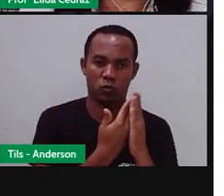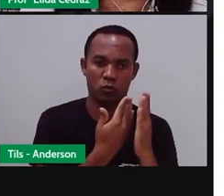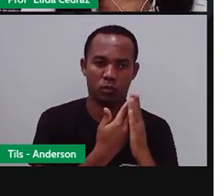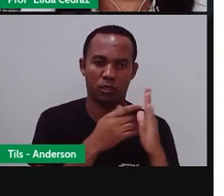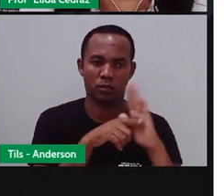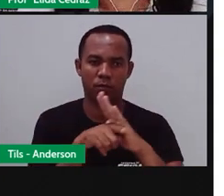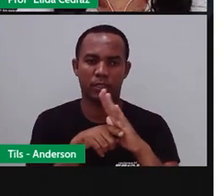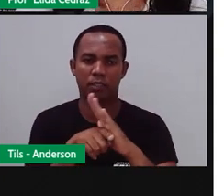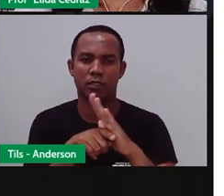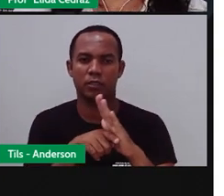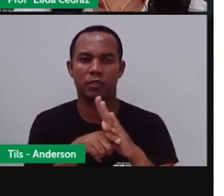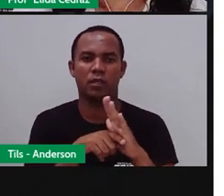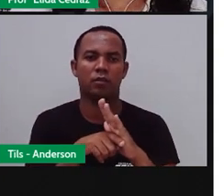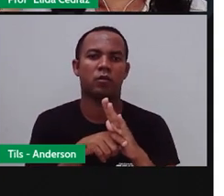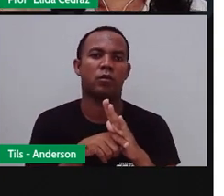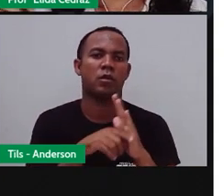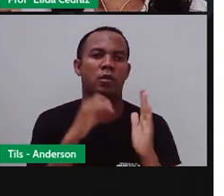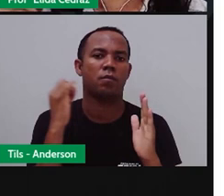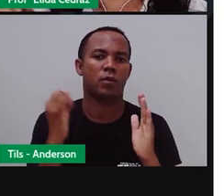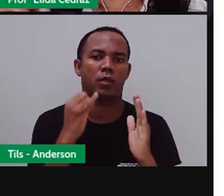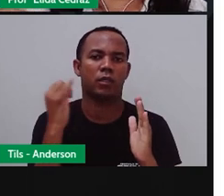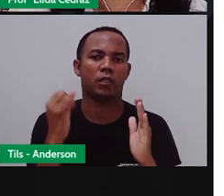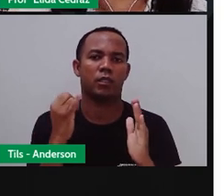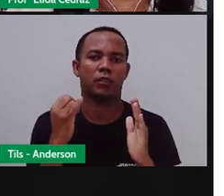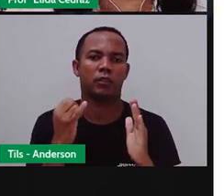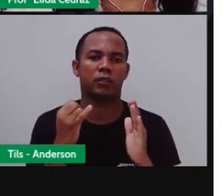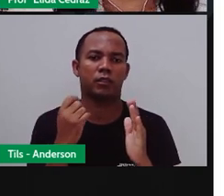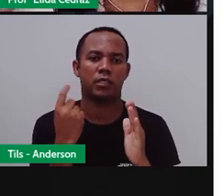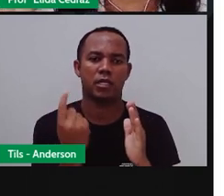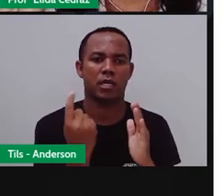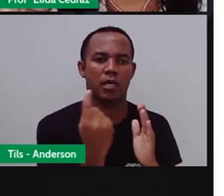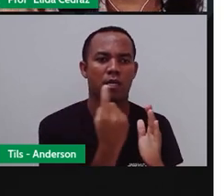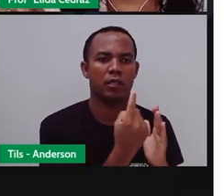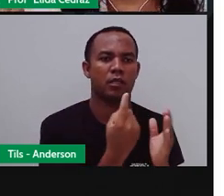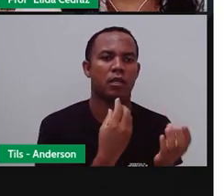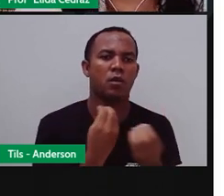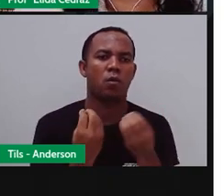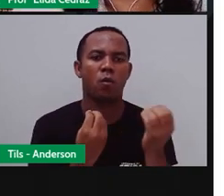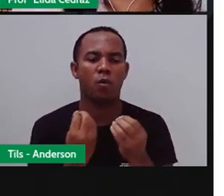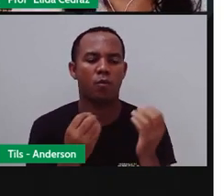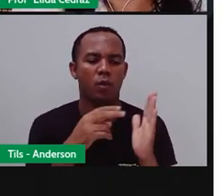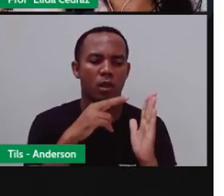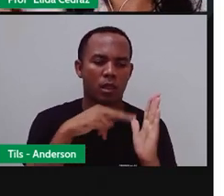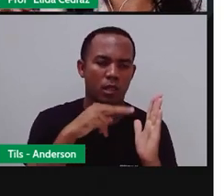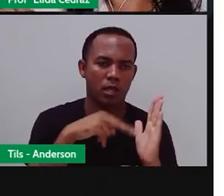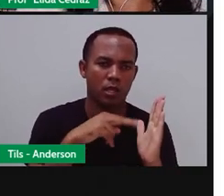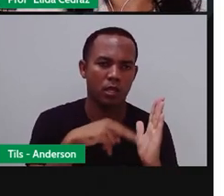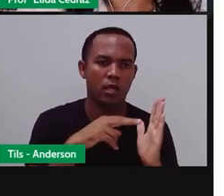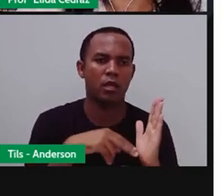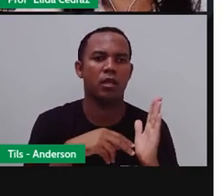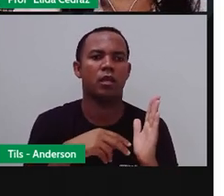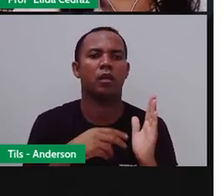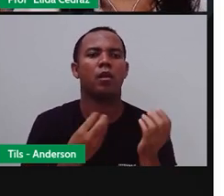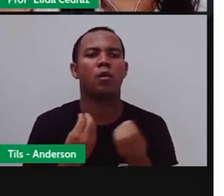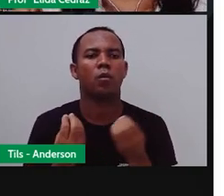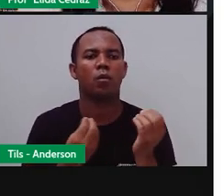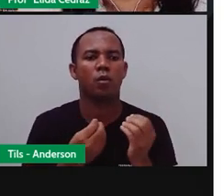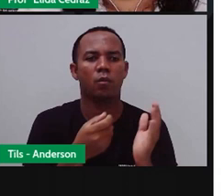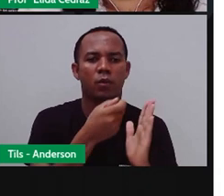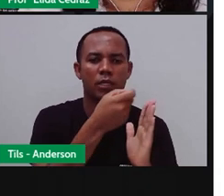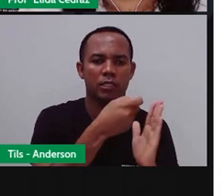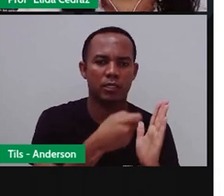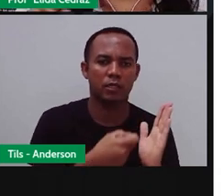sabedinhos, porque seguimos o passo a passo de como ler, de como escrever, e de como